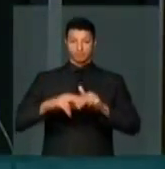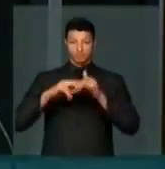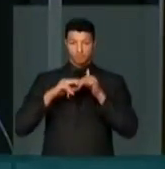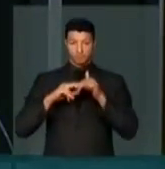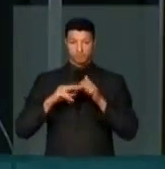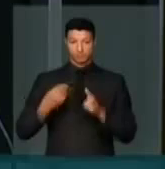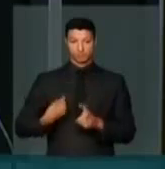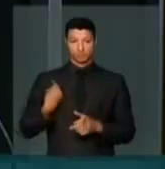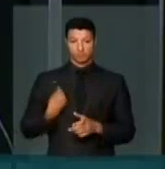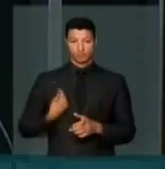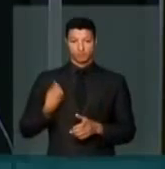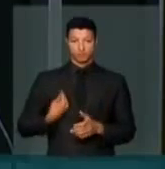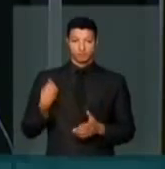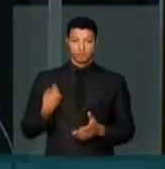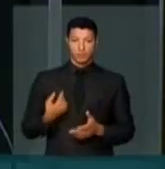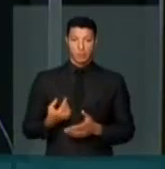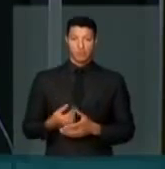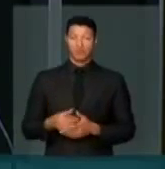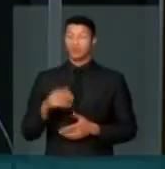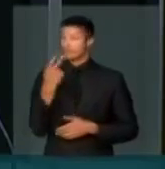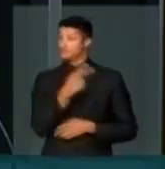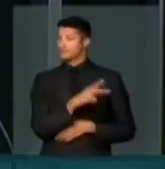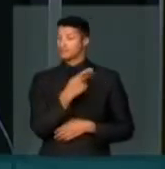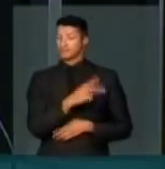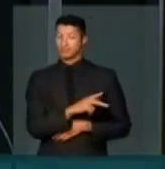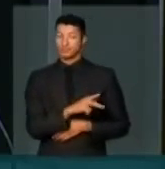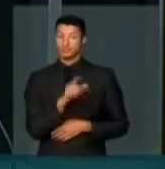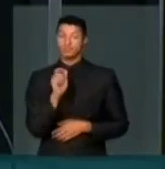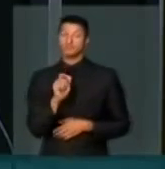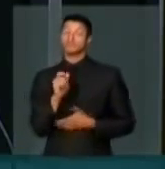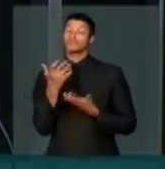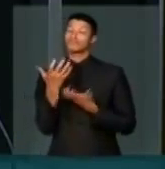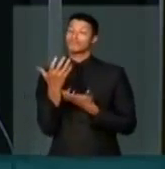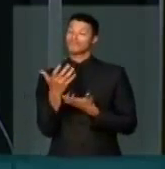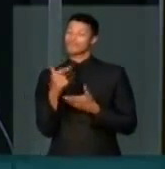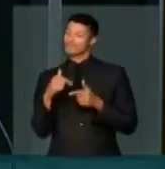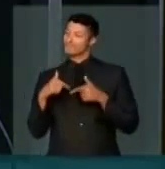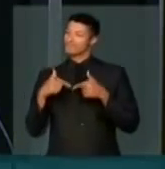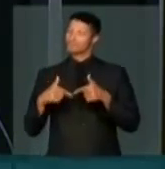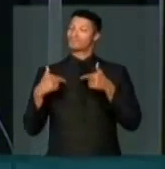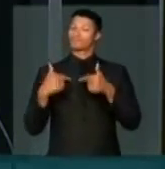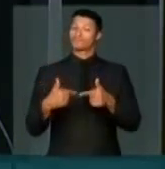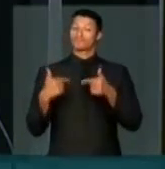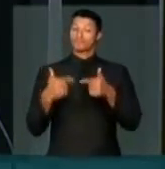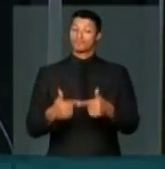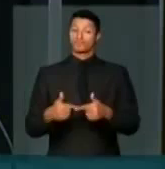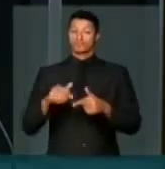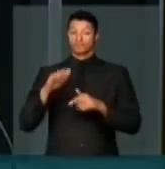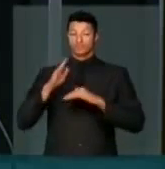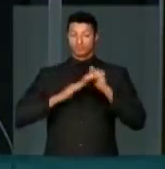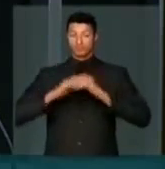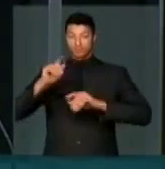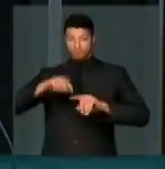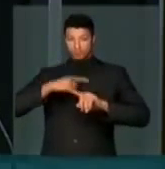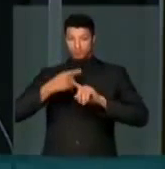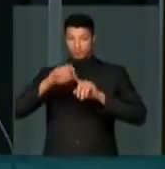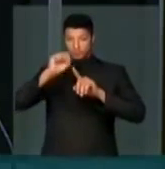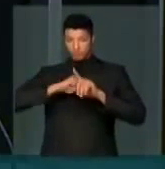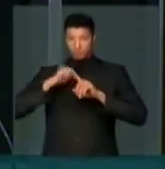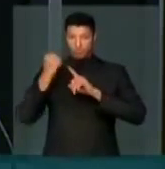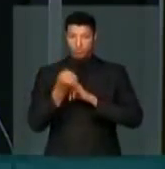vivência. Glauber, ele querendo militar na causa maior do